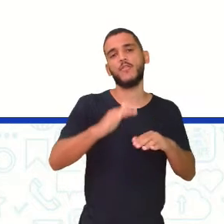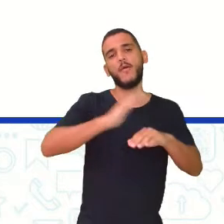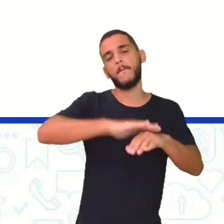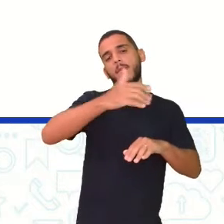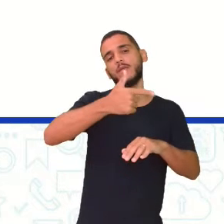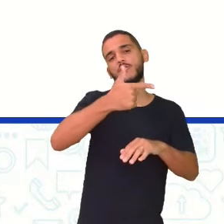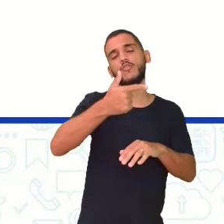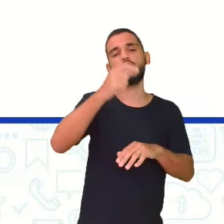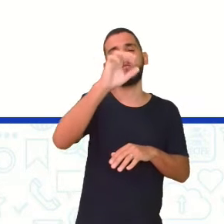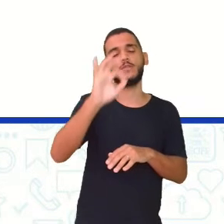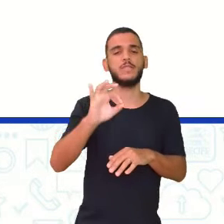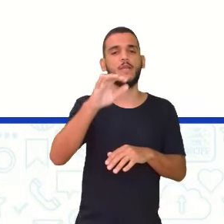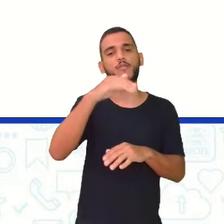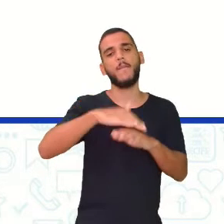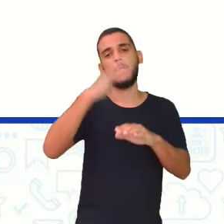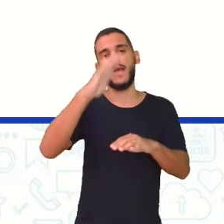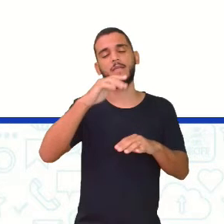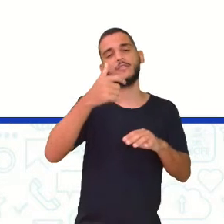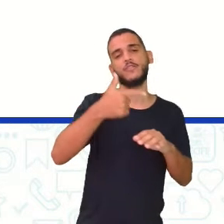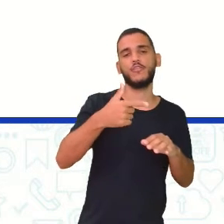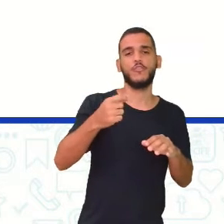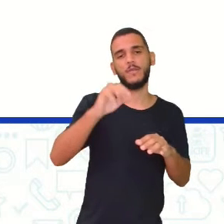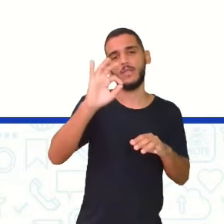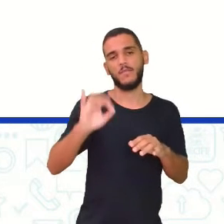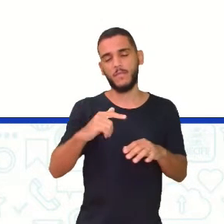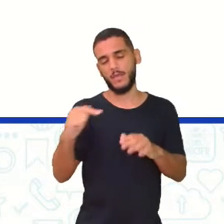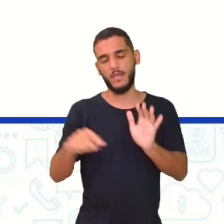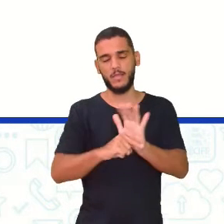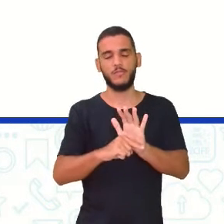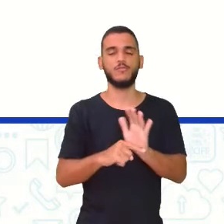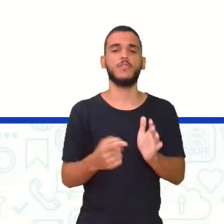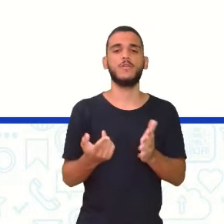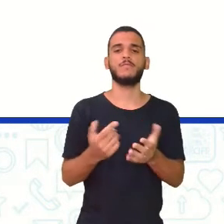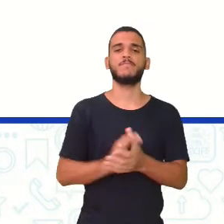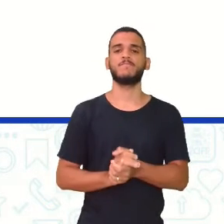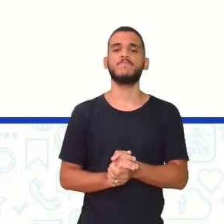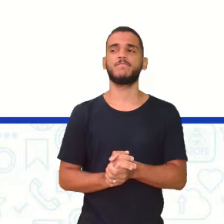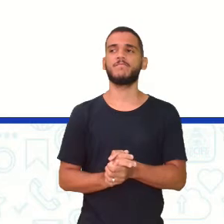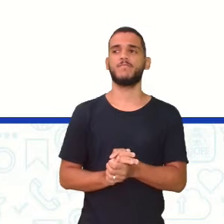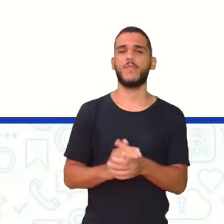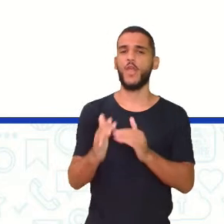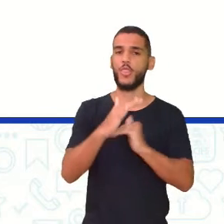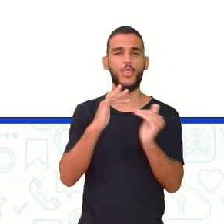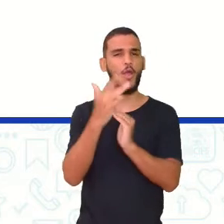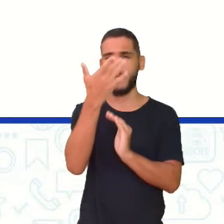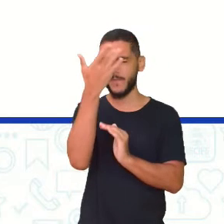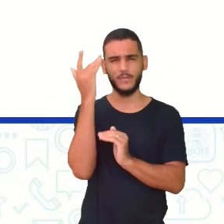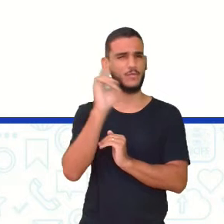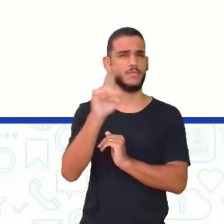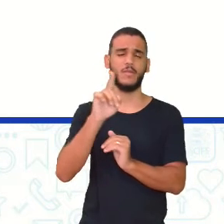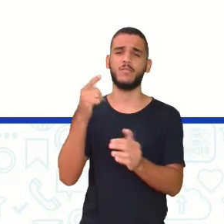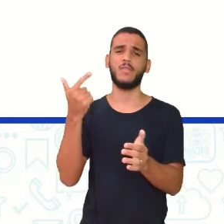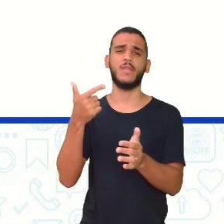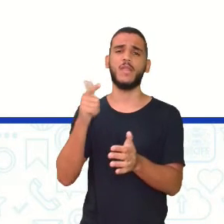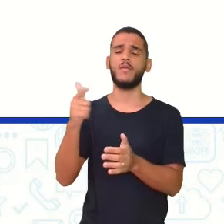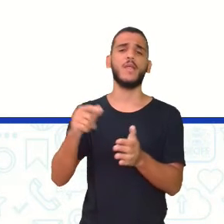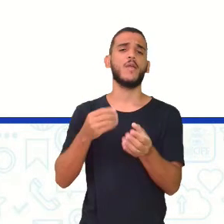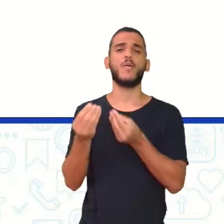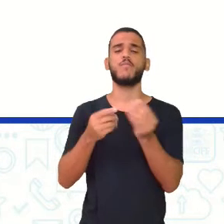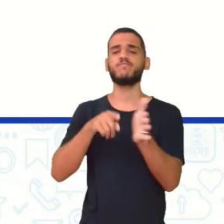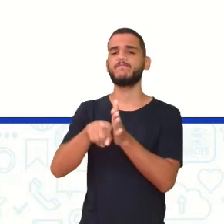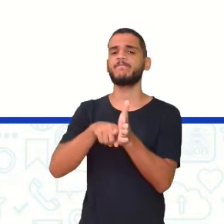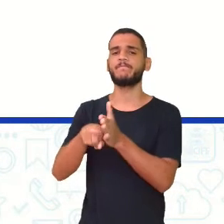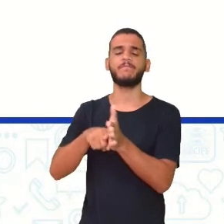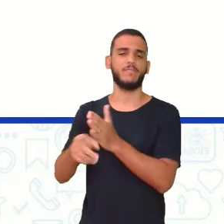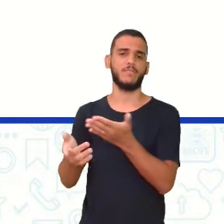E 2% para menos Então, perceba Que ele não coloca Todo mundo Porque não tem como pesquisar todo mundo Outra informação Que a gente